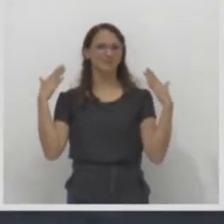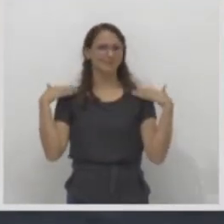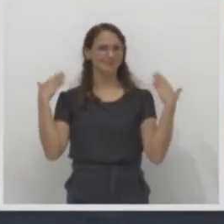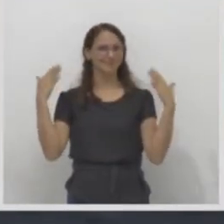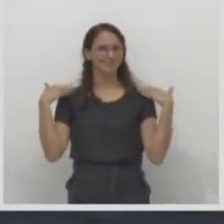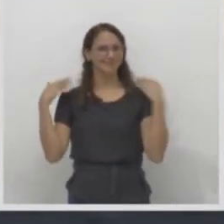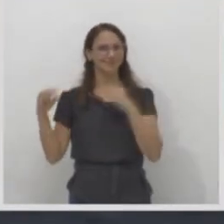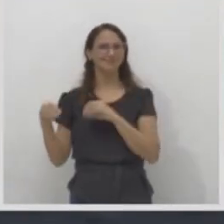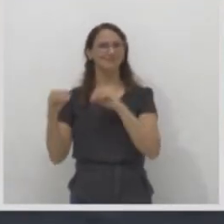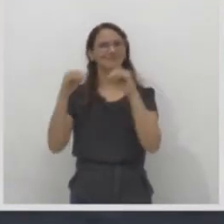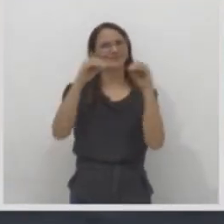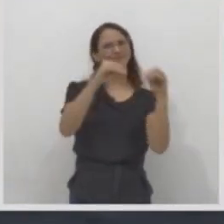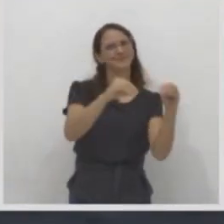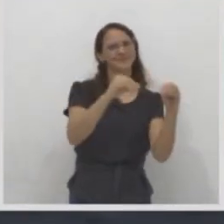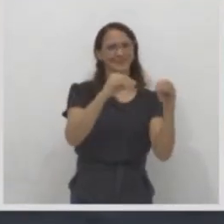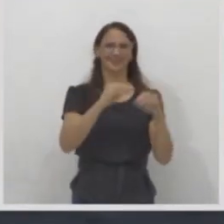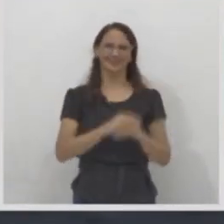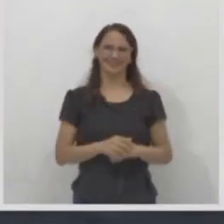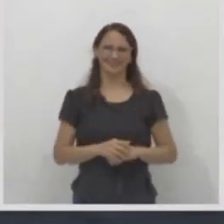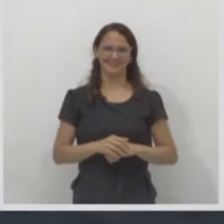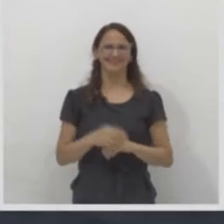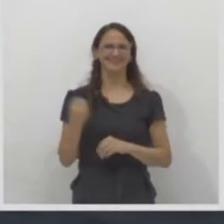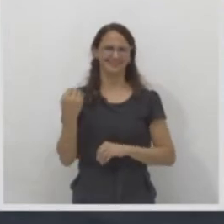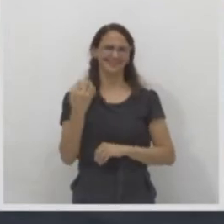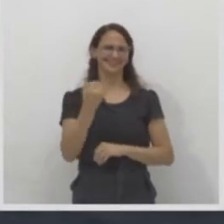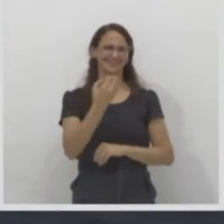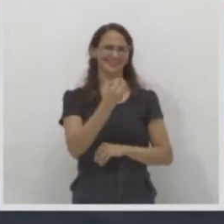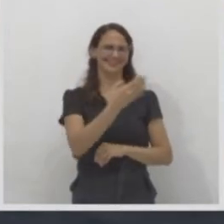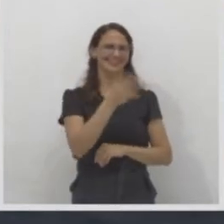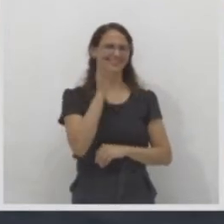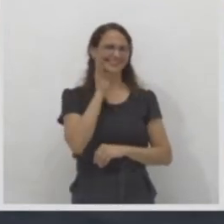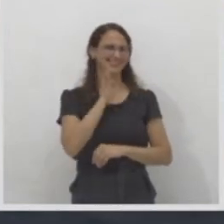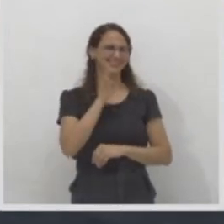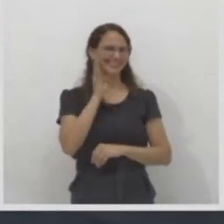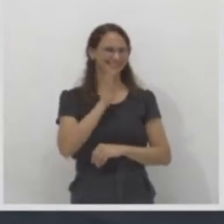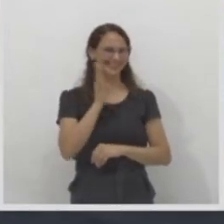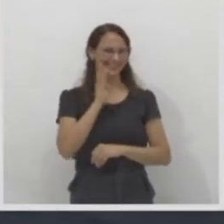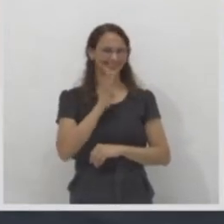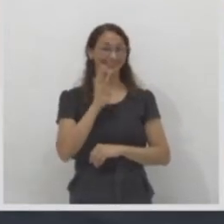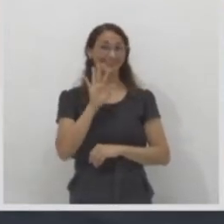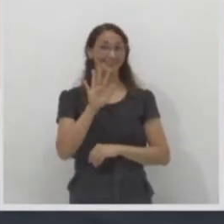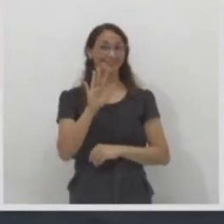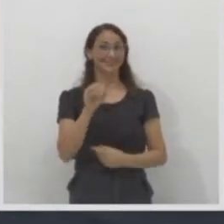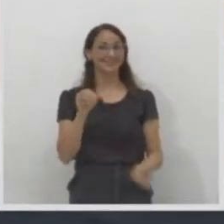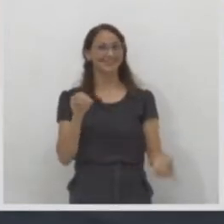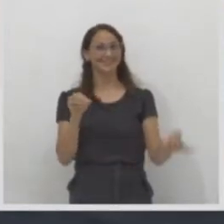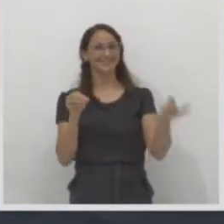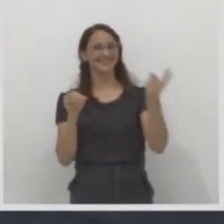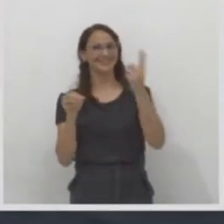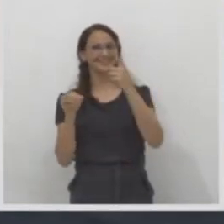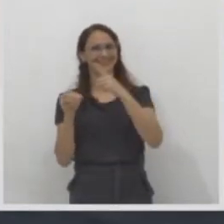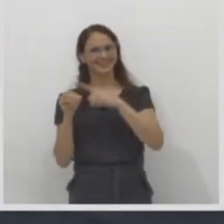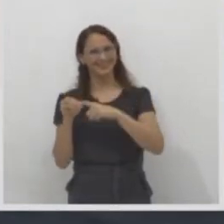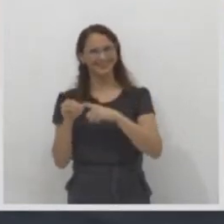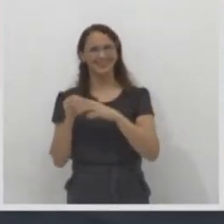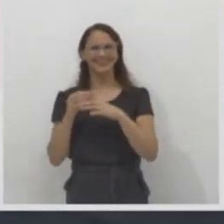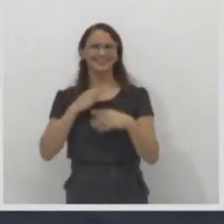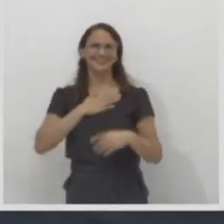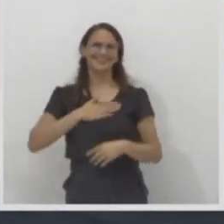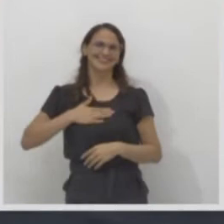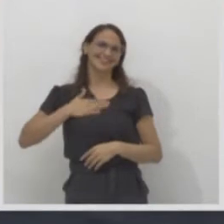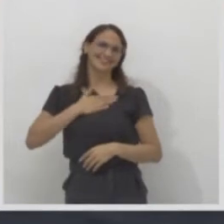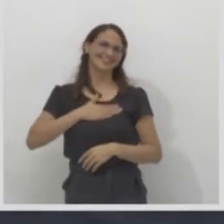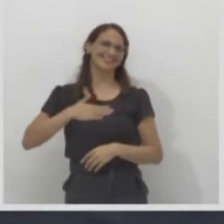Fala a verdade. É muito legal viajar. Mas quando você volta para a sua casa também, é uma sensação